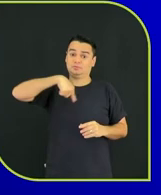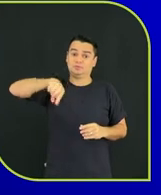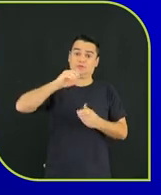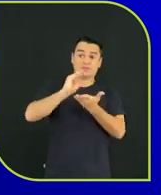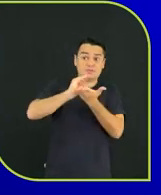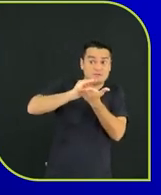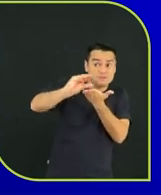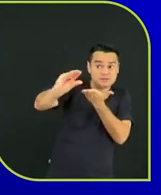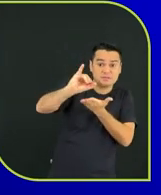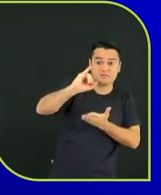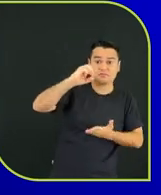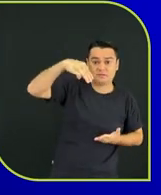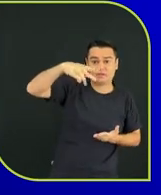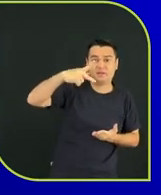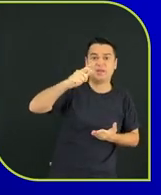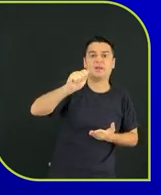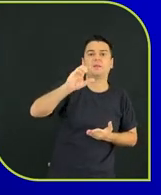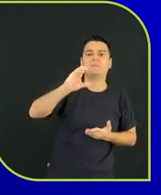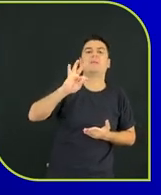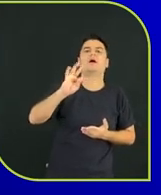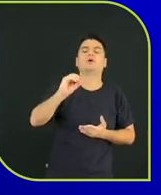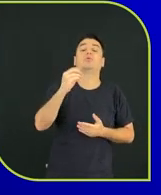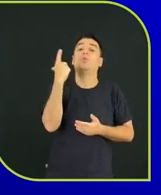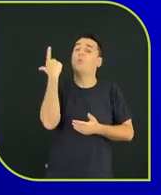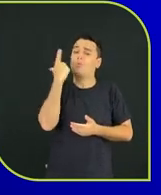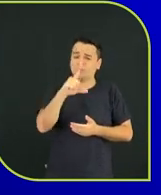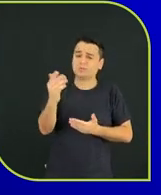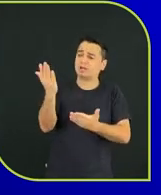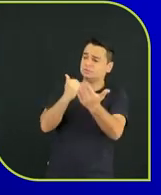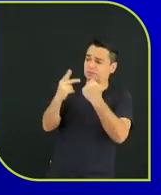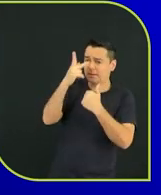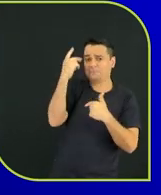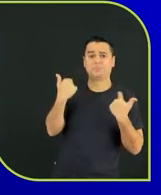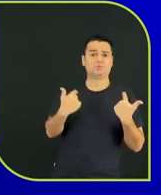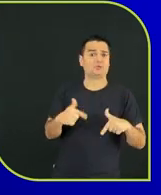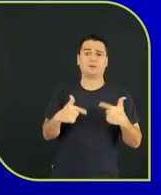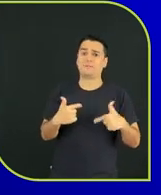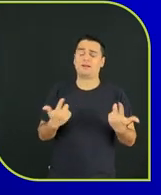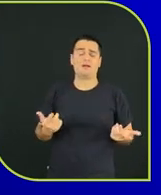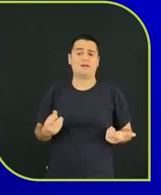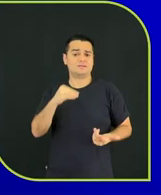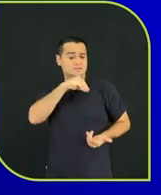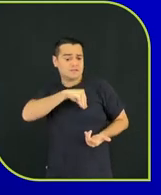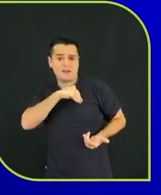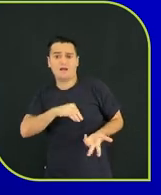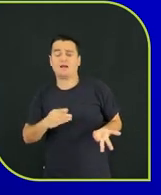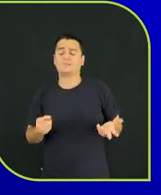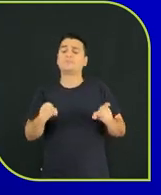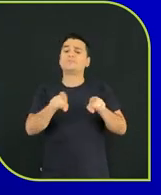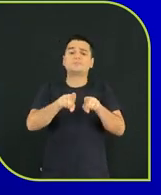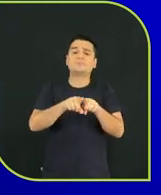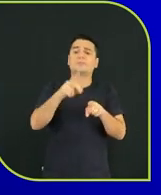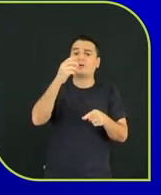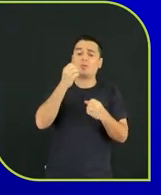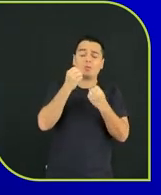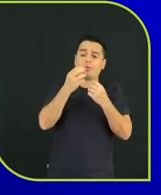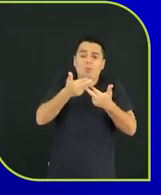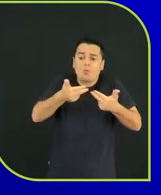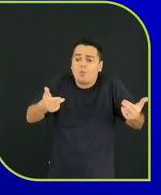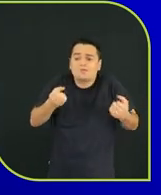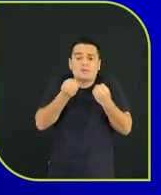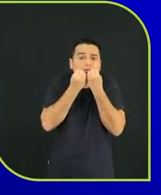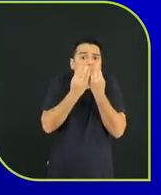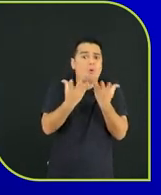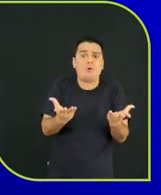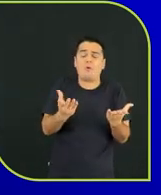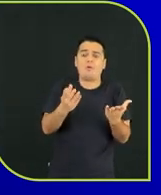gerar empregos, a gente gerar soluções do bem, que são coisas que resolvem problemas reais na nossa vida. Para mim, esse é o